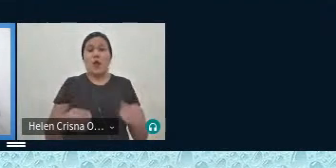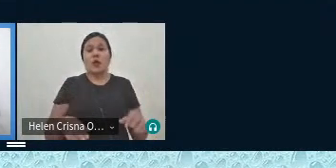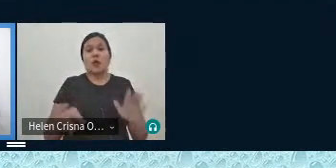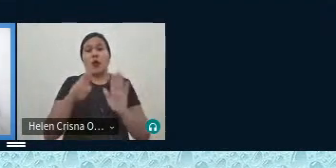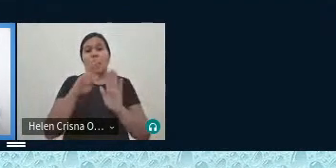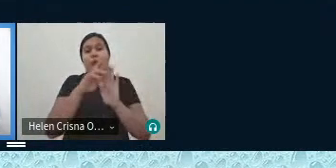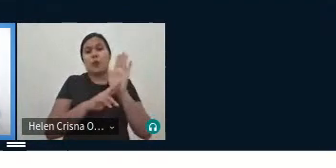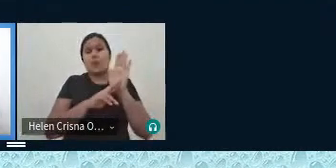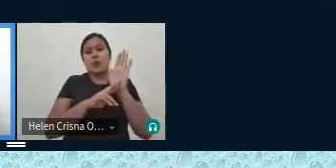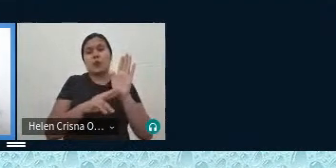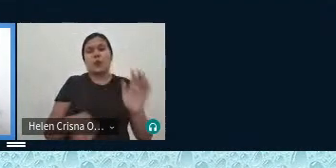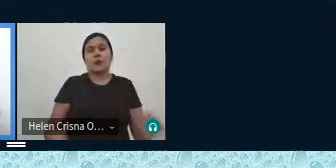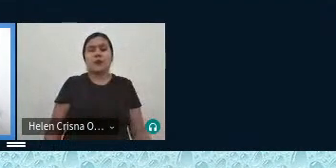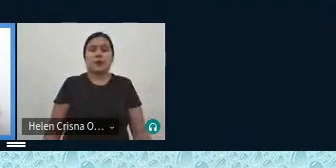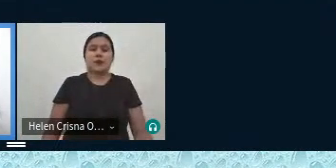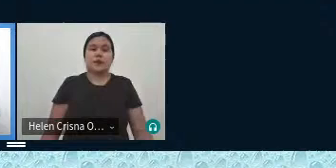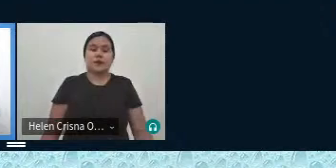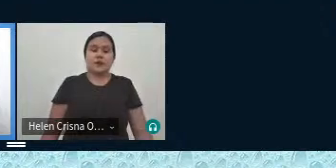referências